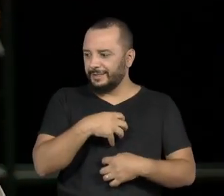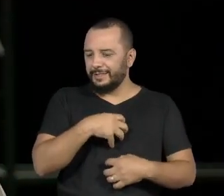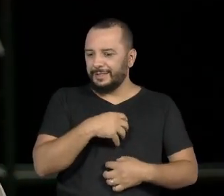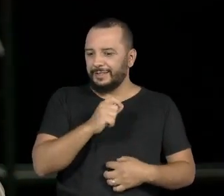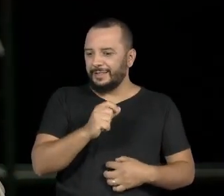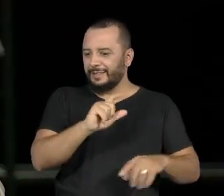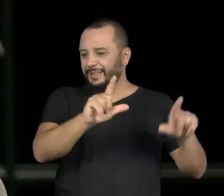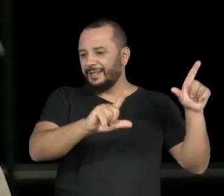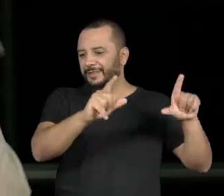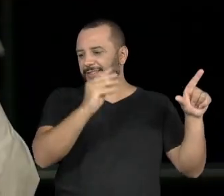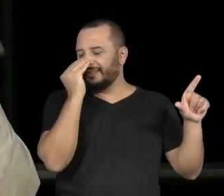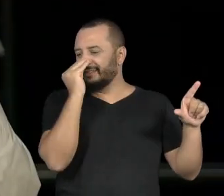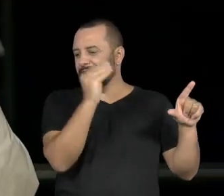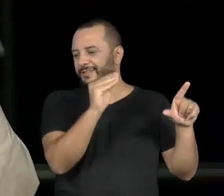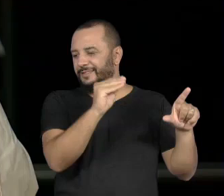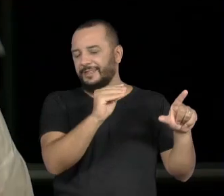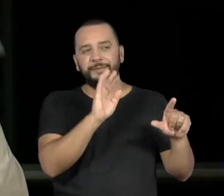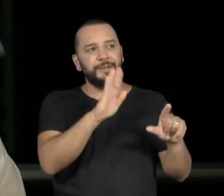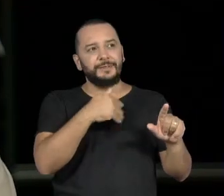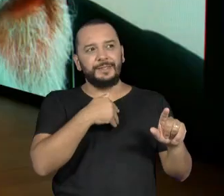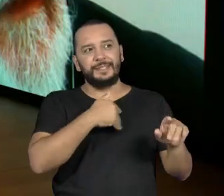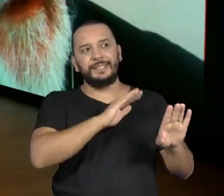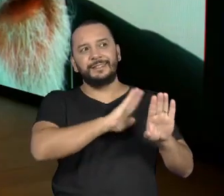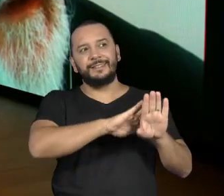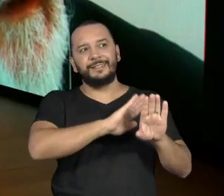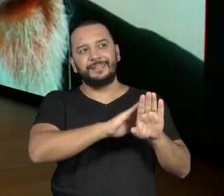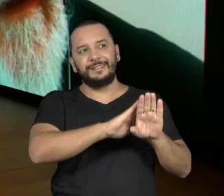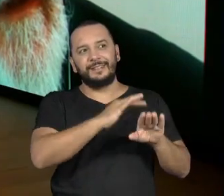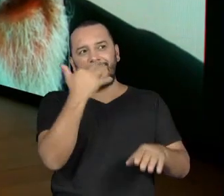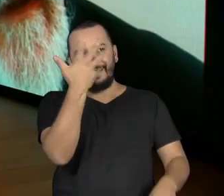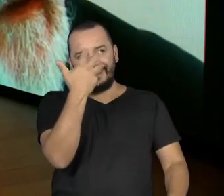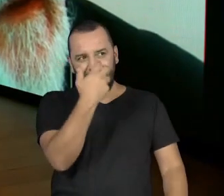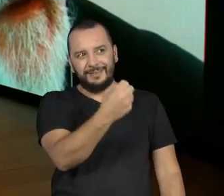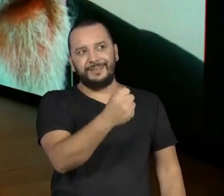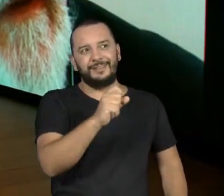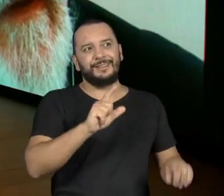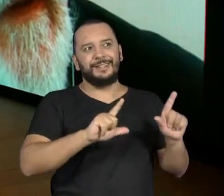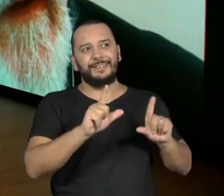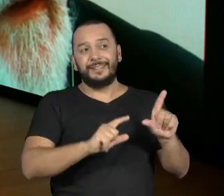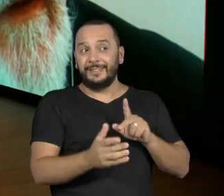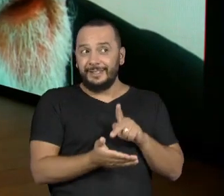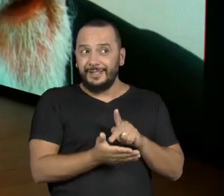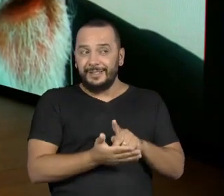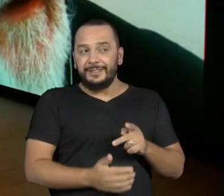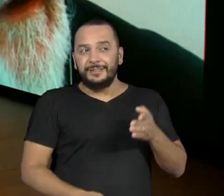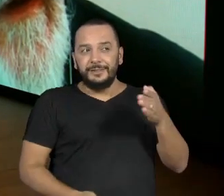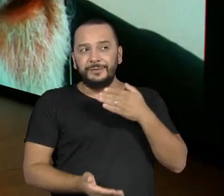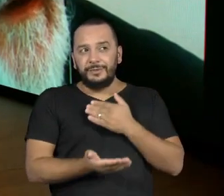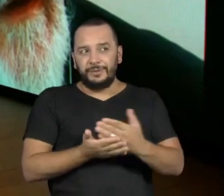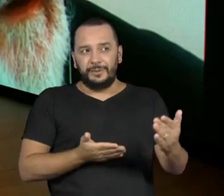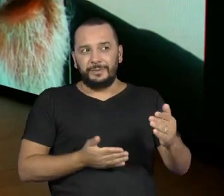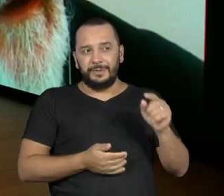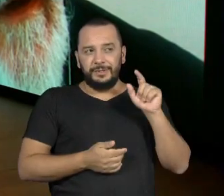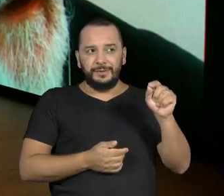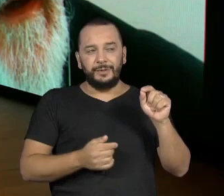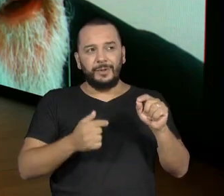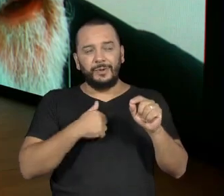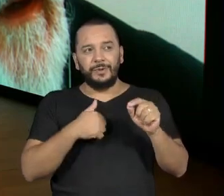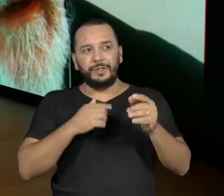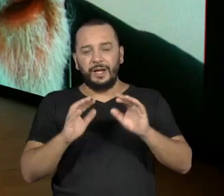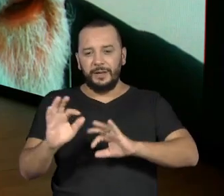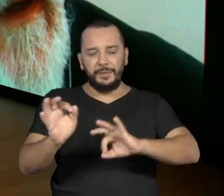pela televisão, né? Mas no fundo você nutria um fascínio pela TV. Verdade que você começou fazendo figuração em Alô